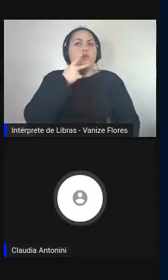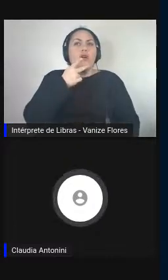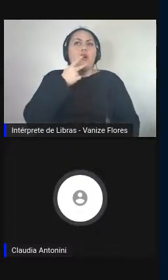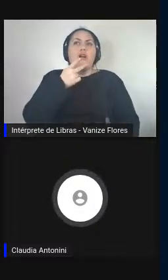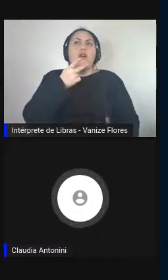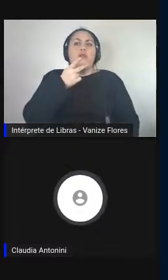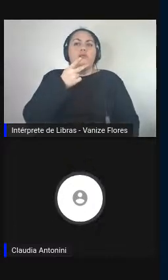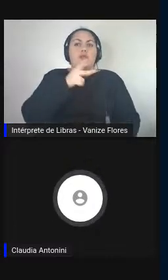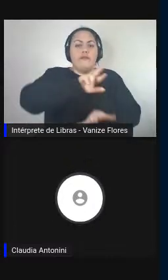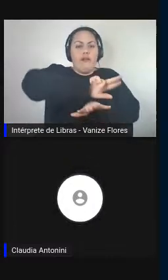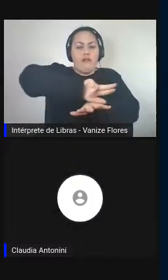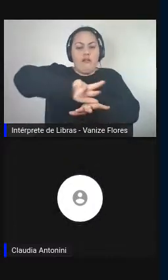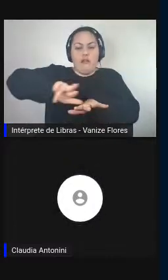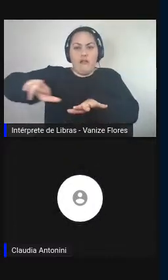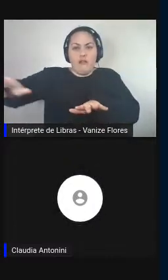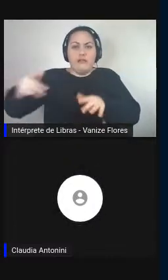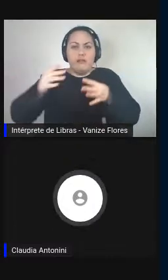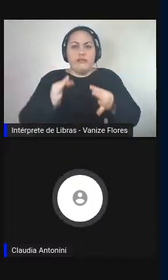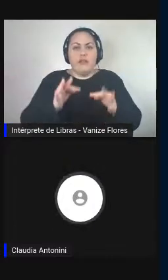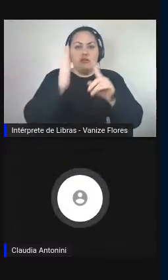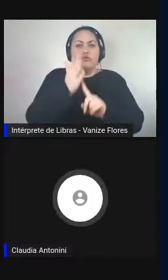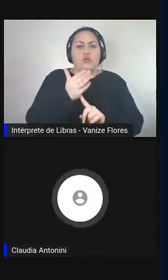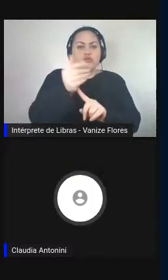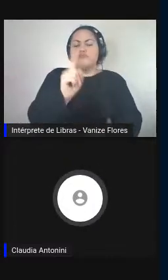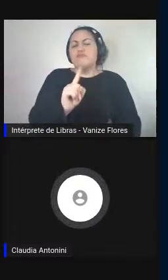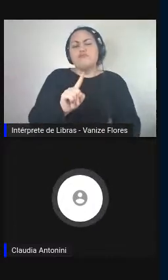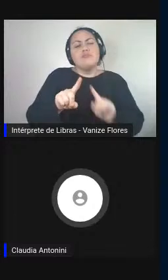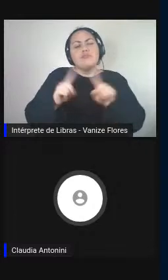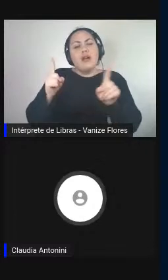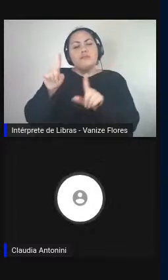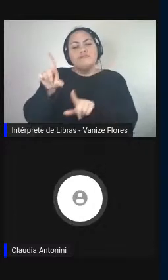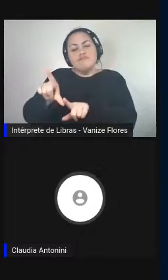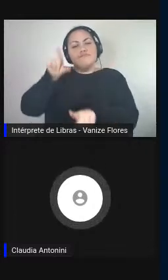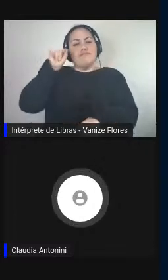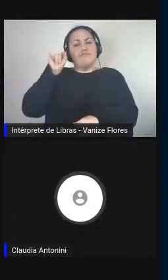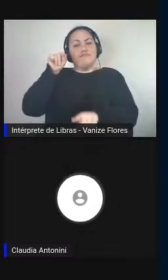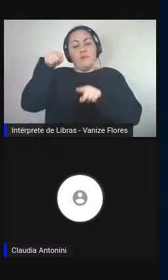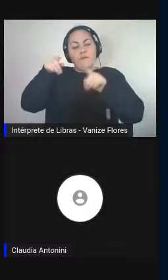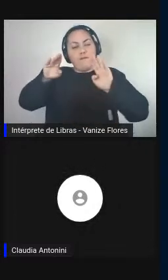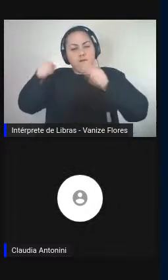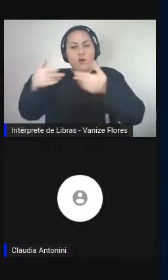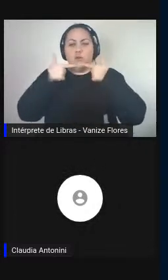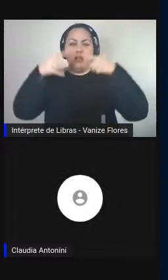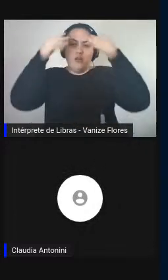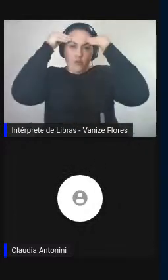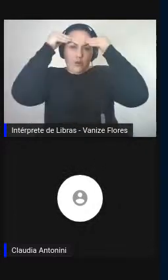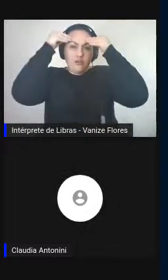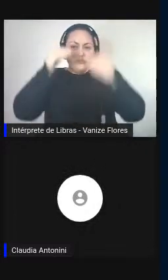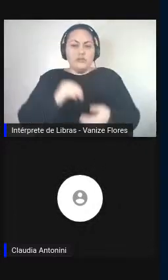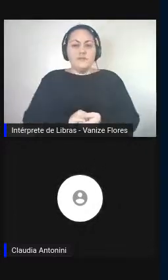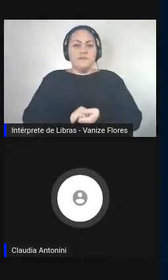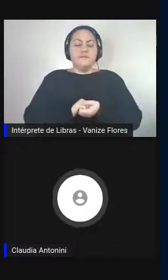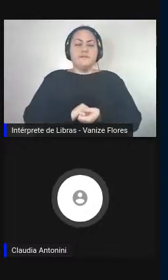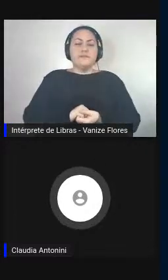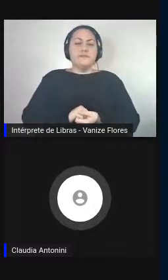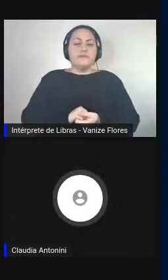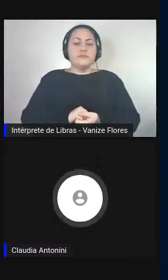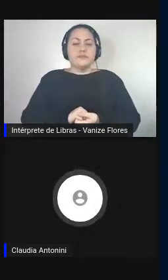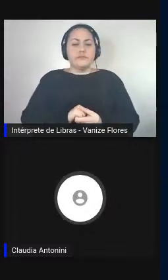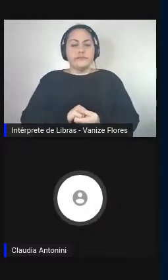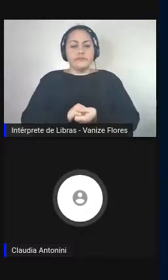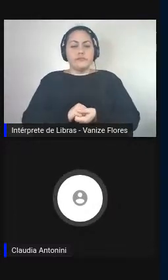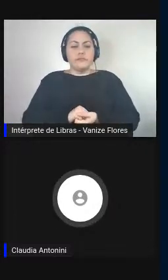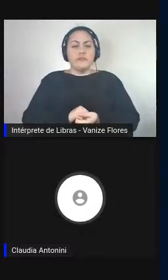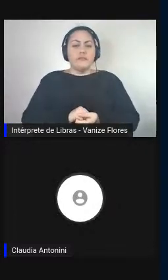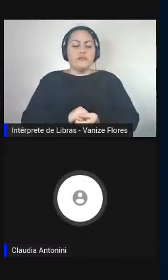especificamente aquelas ligadas à linguagem. Isso só